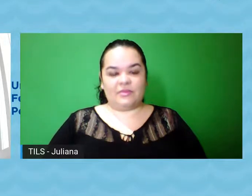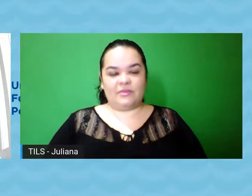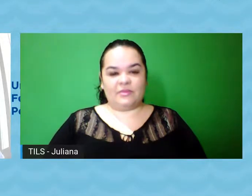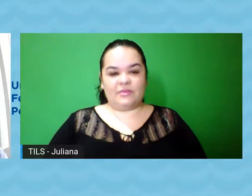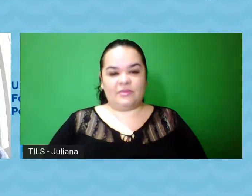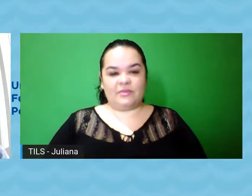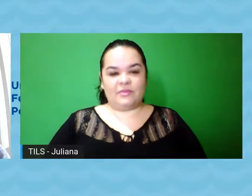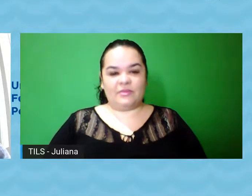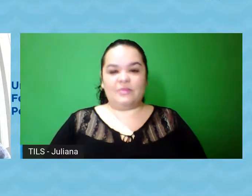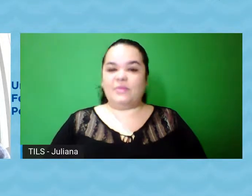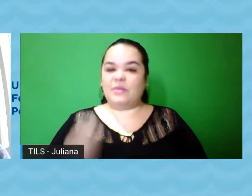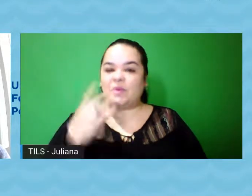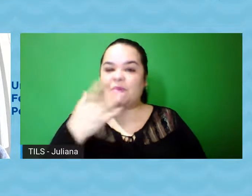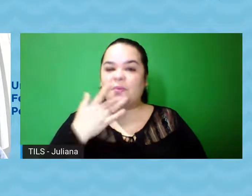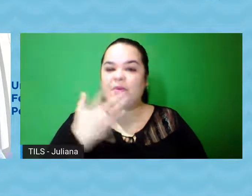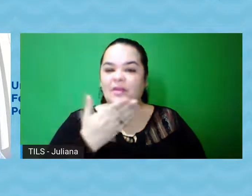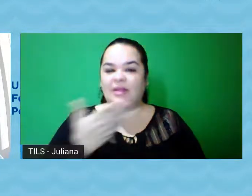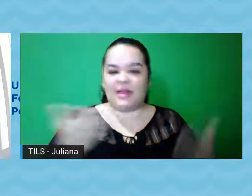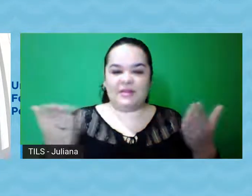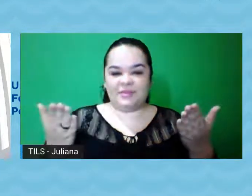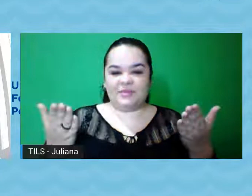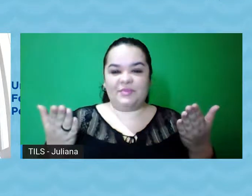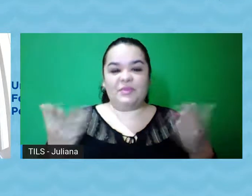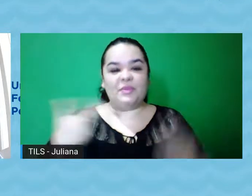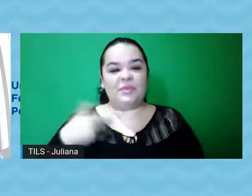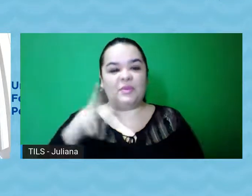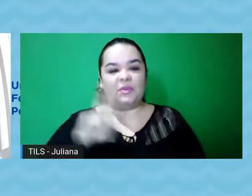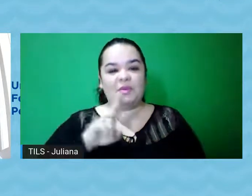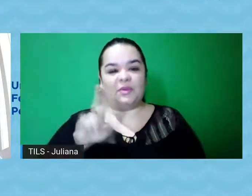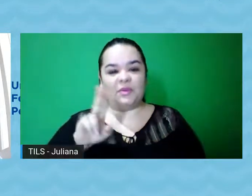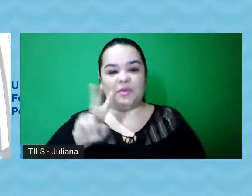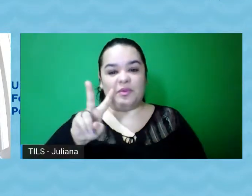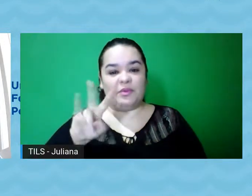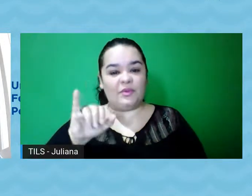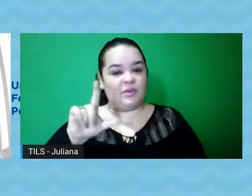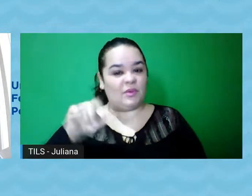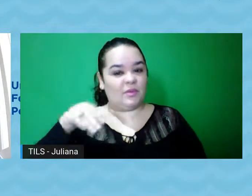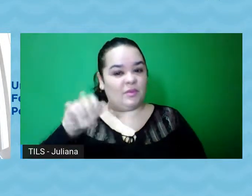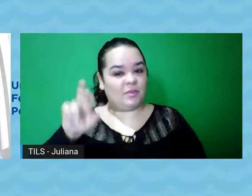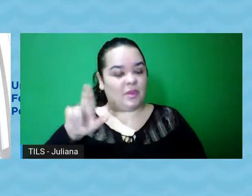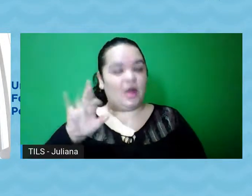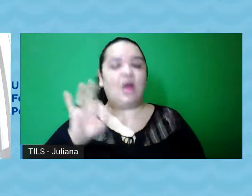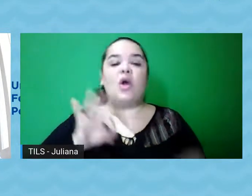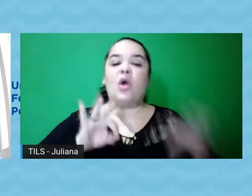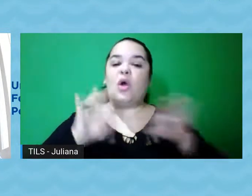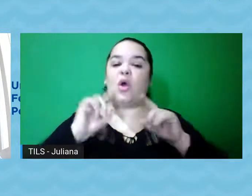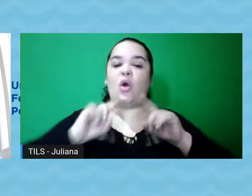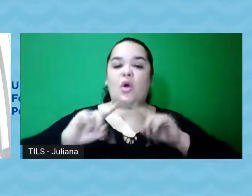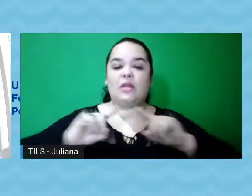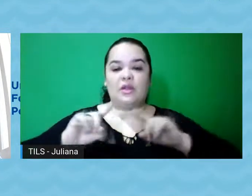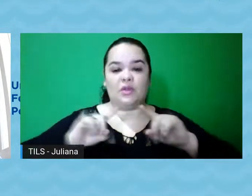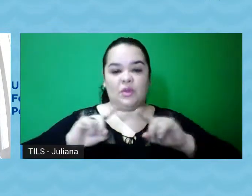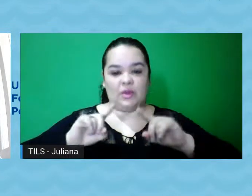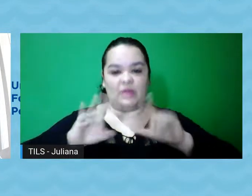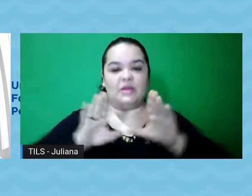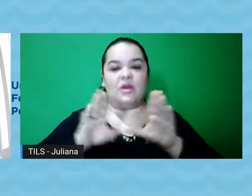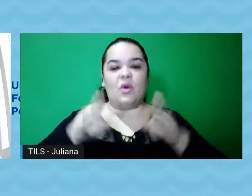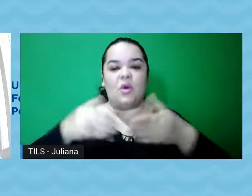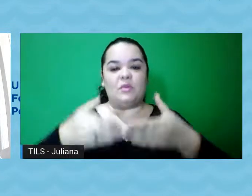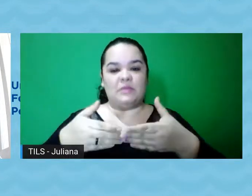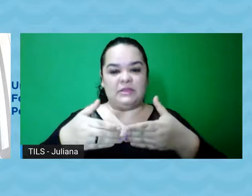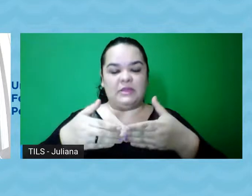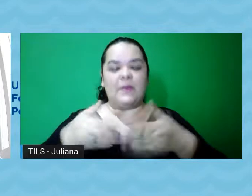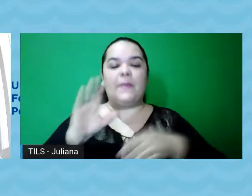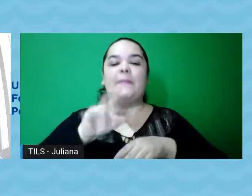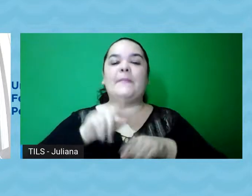Boa tarde para todos. Meu nome é Fimato Ndolo, sou coordenador da Câmara de Pesquisa e Inovação do Centro de Ciências Socio